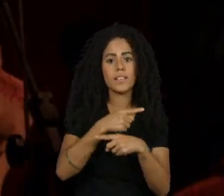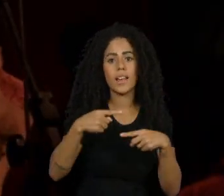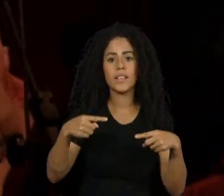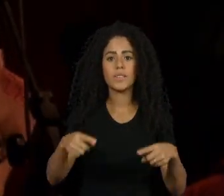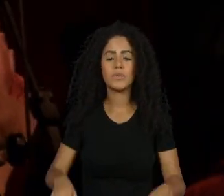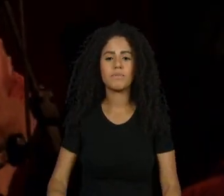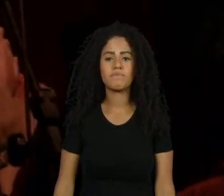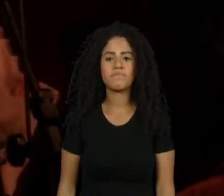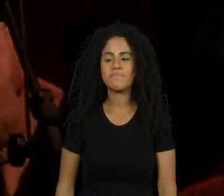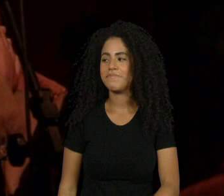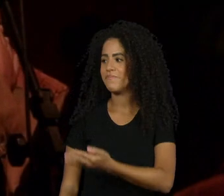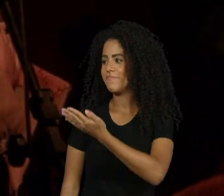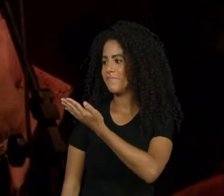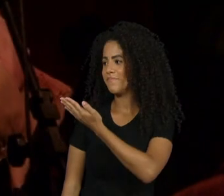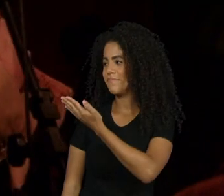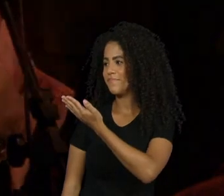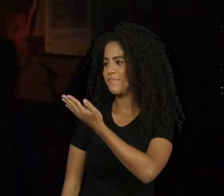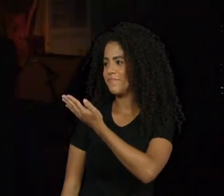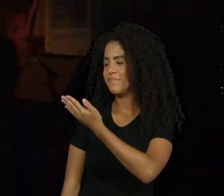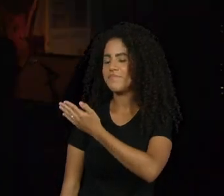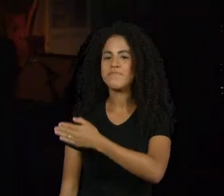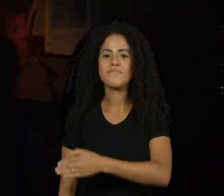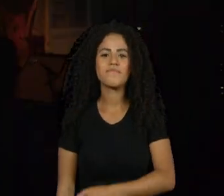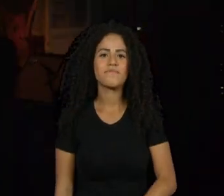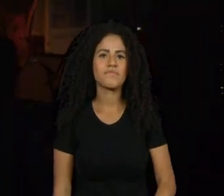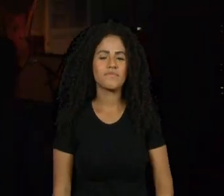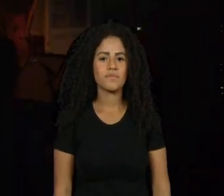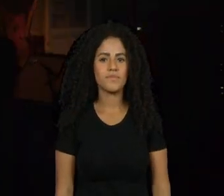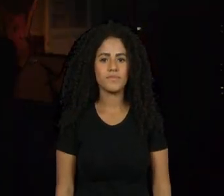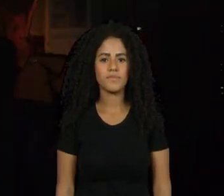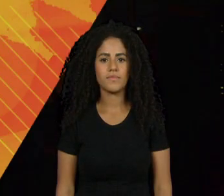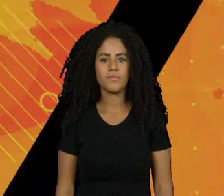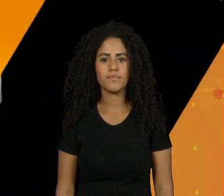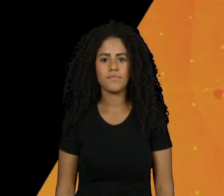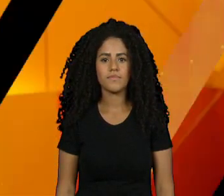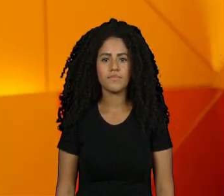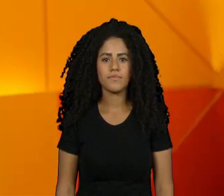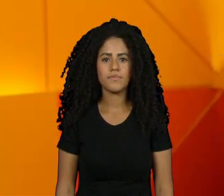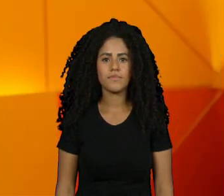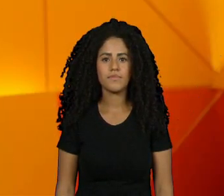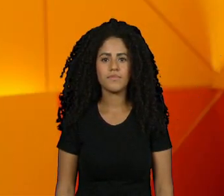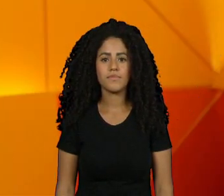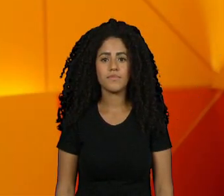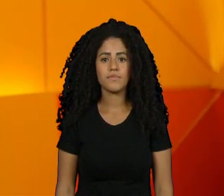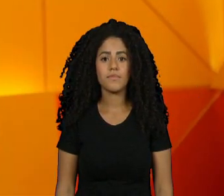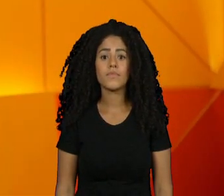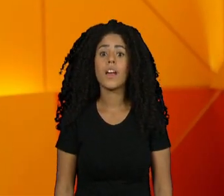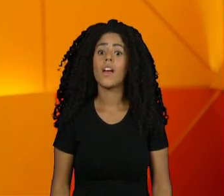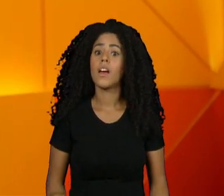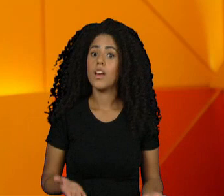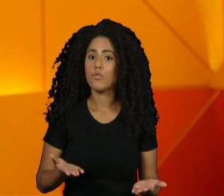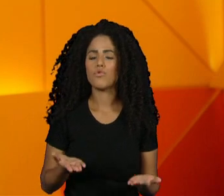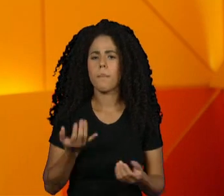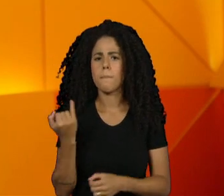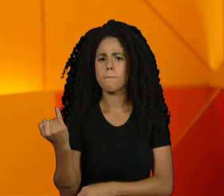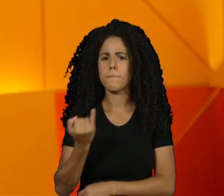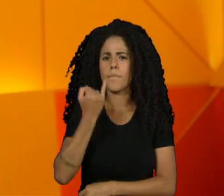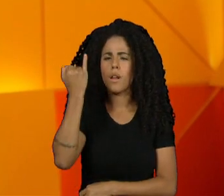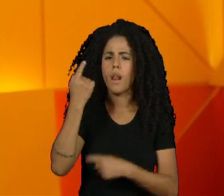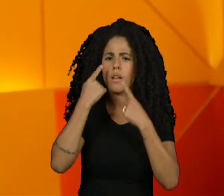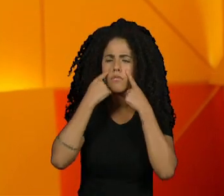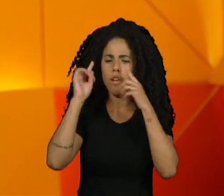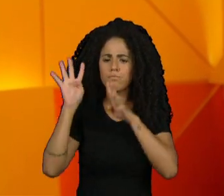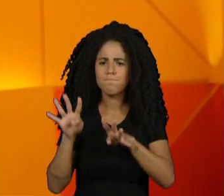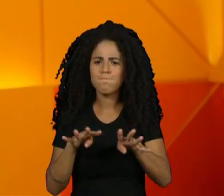apenas porque gosto de cantar. E para falar sobre a importância do Dia da